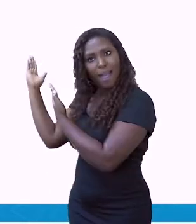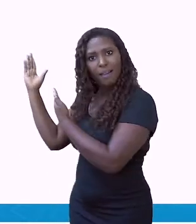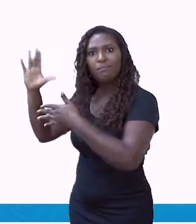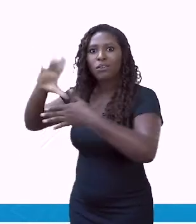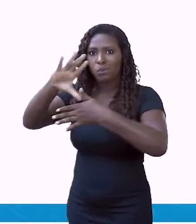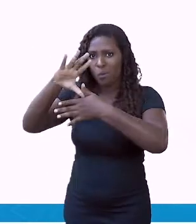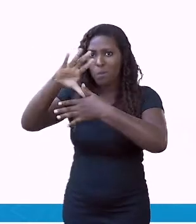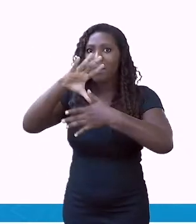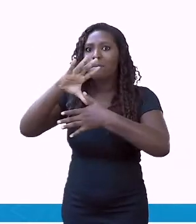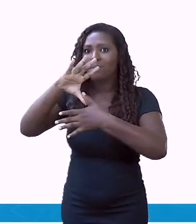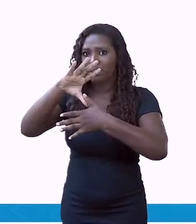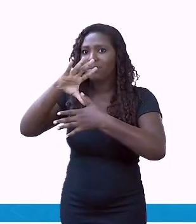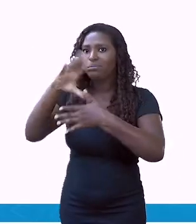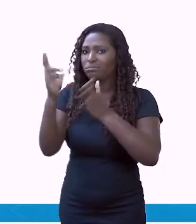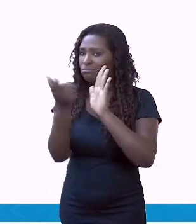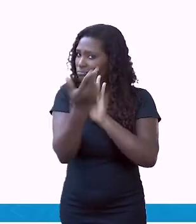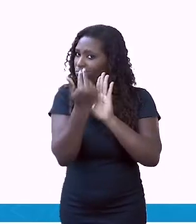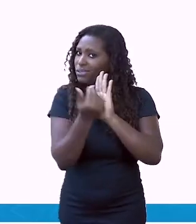Unidos.